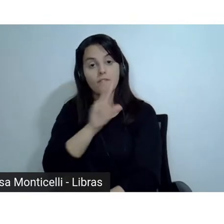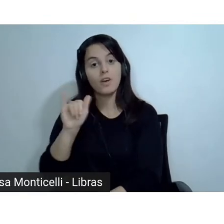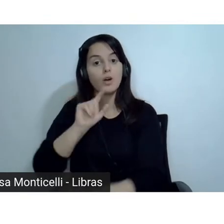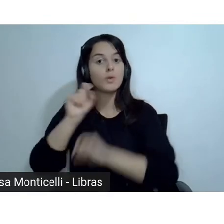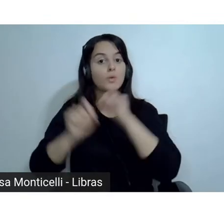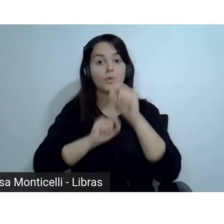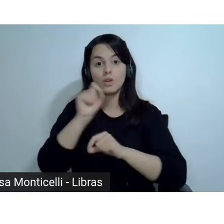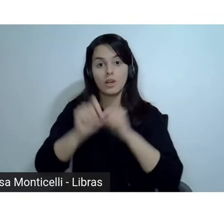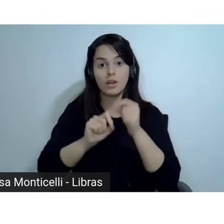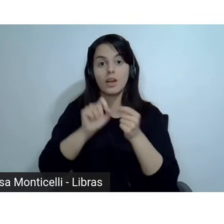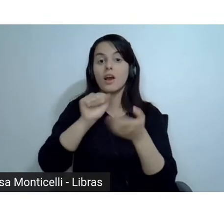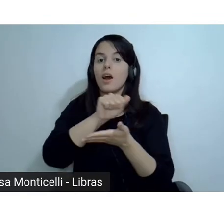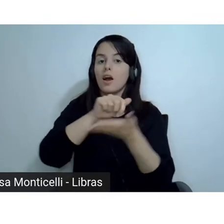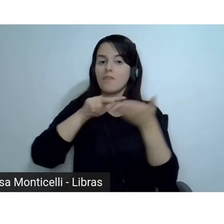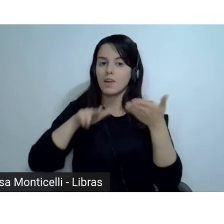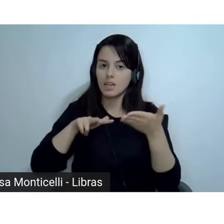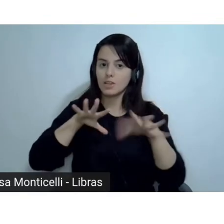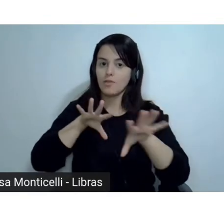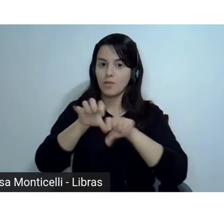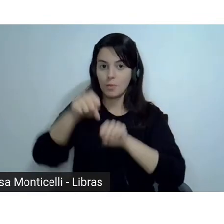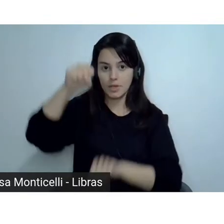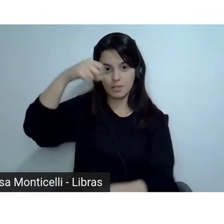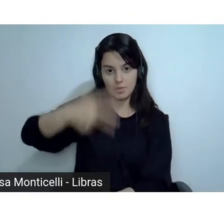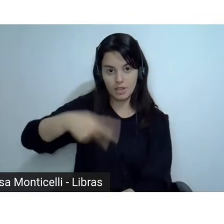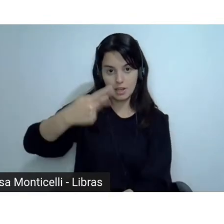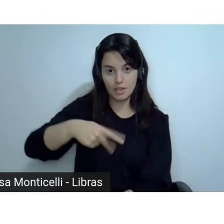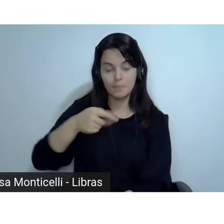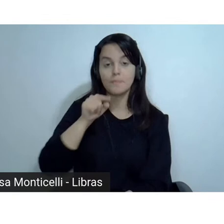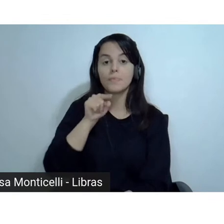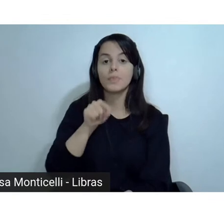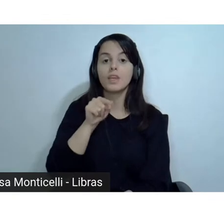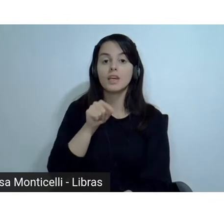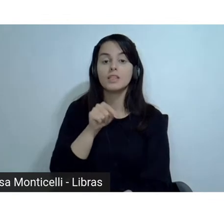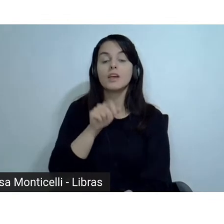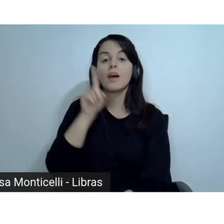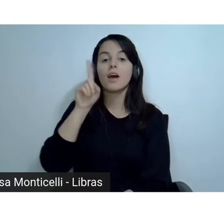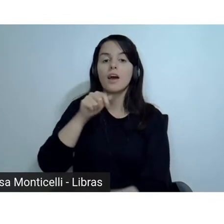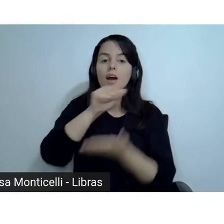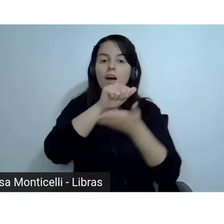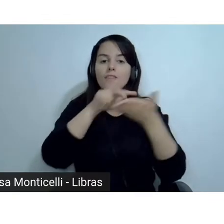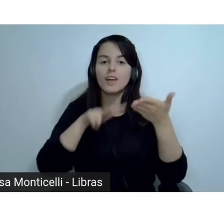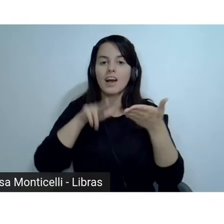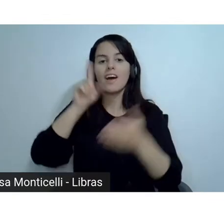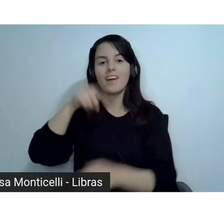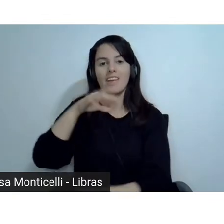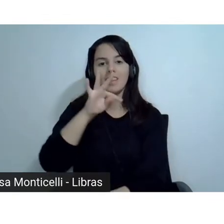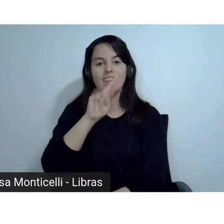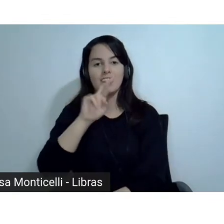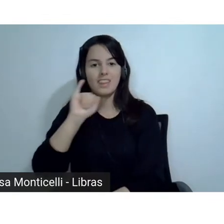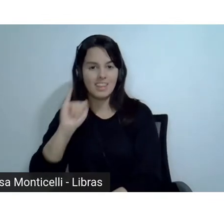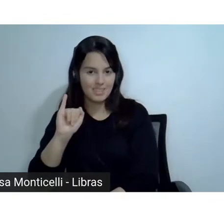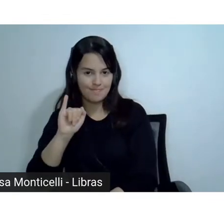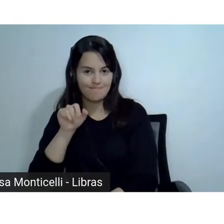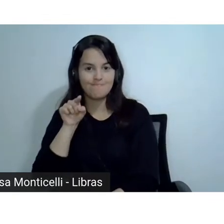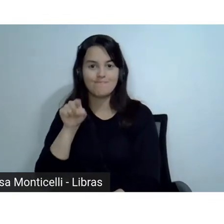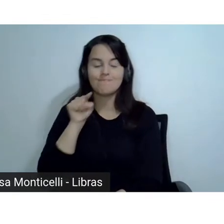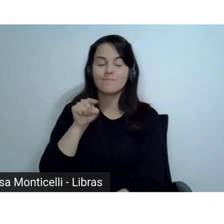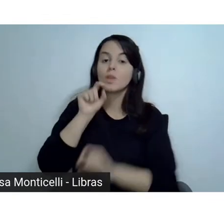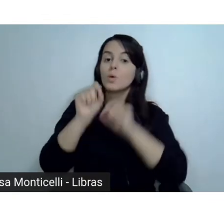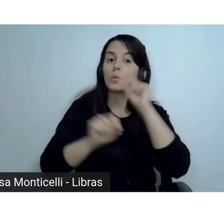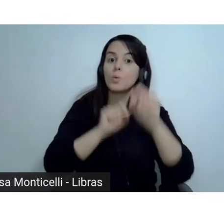o avaliar é trigo, que já é conhecida de vocês. Então, peço a vocês que aproveitem este momento para